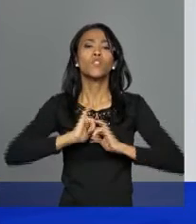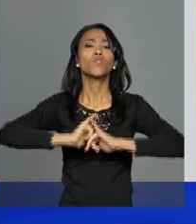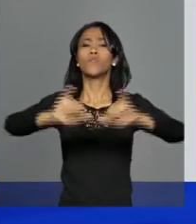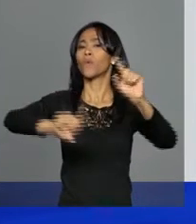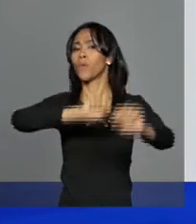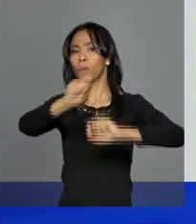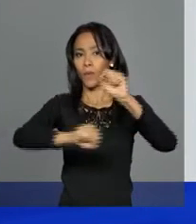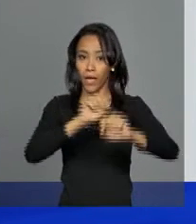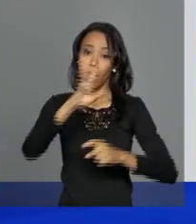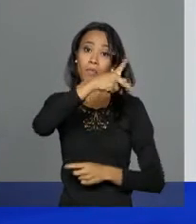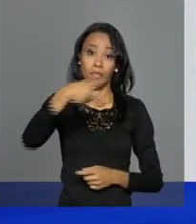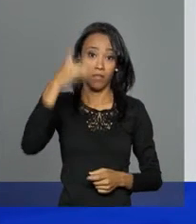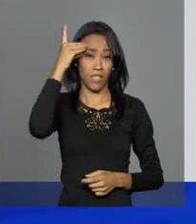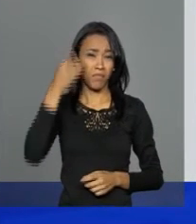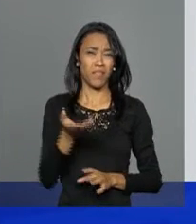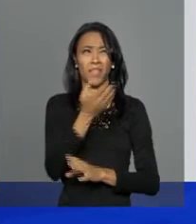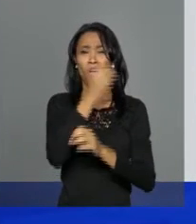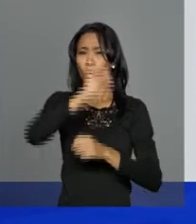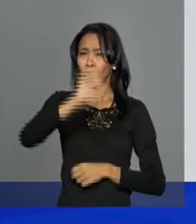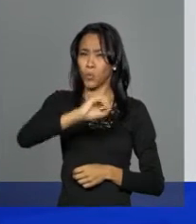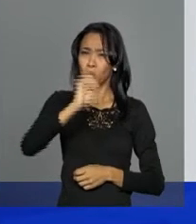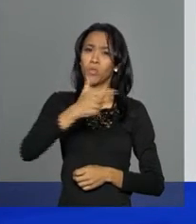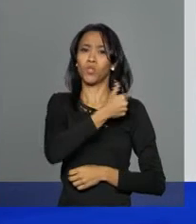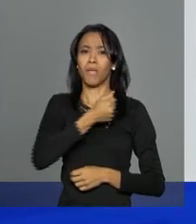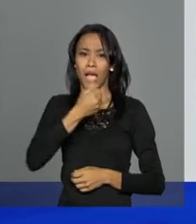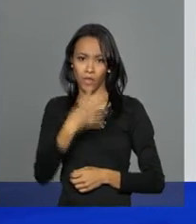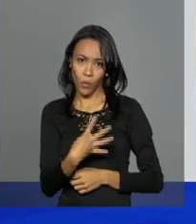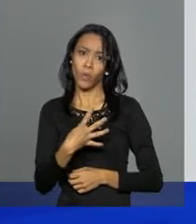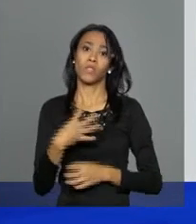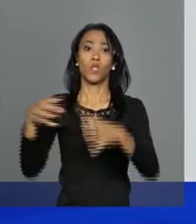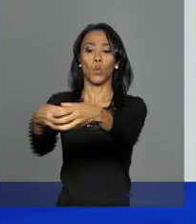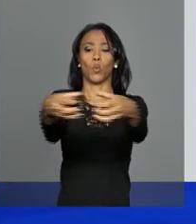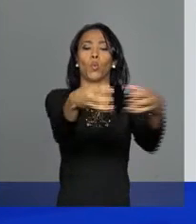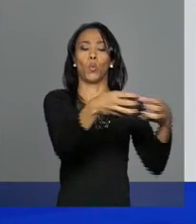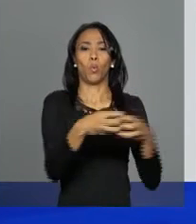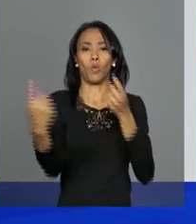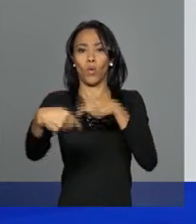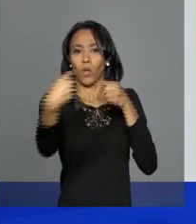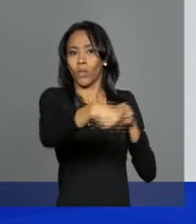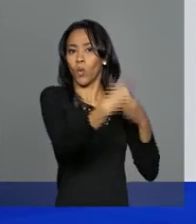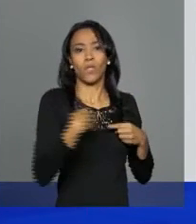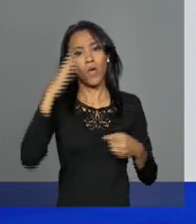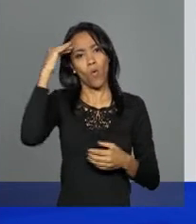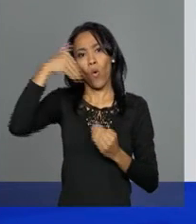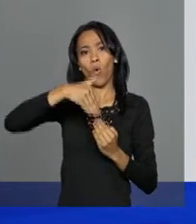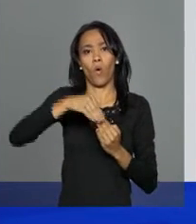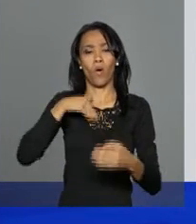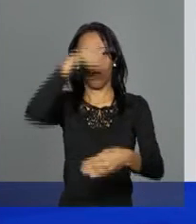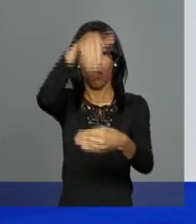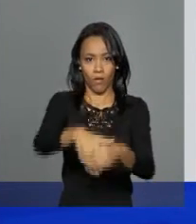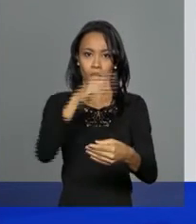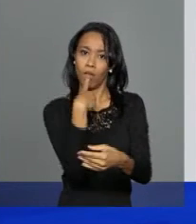presidenta afirma que desde outubro de 2014 setores da oposição não aceitam o resultado das eleições presidenciais,